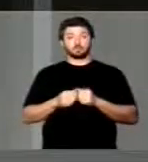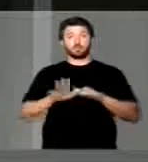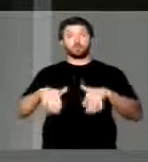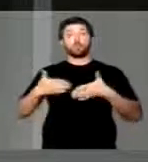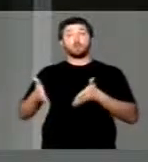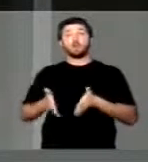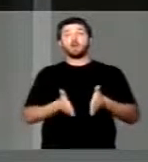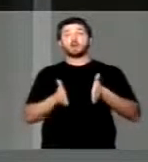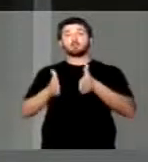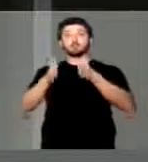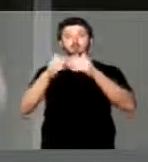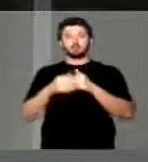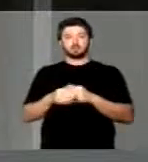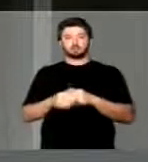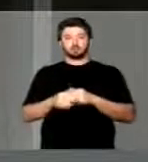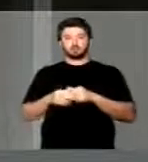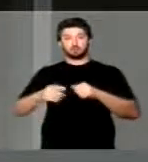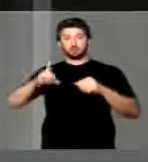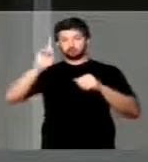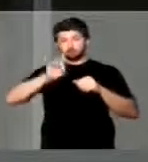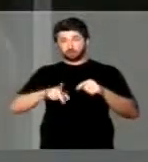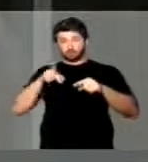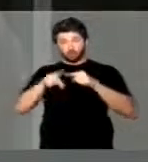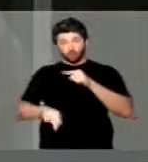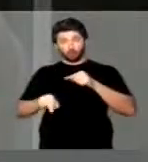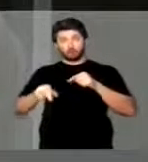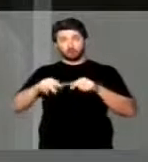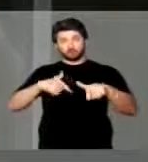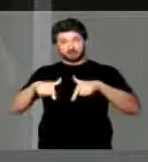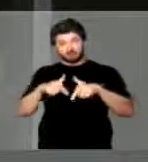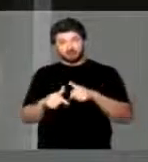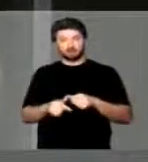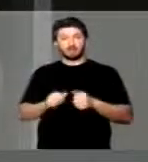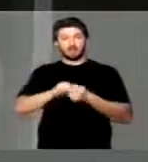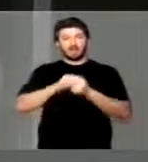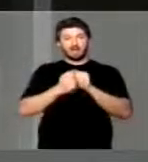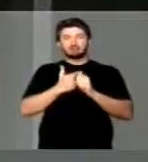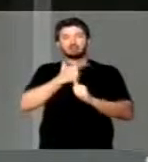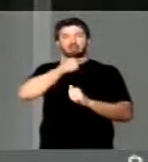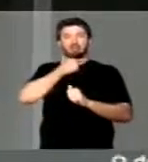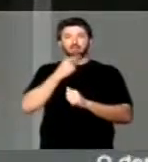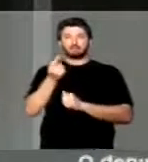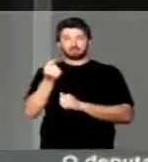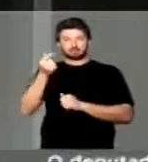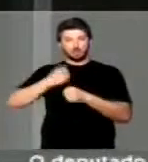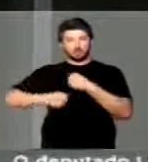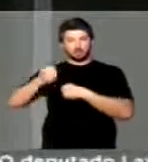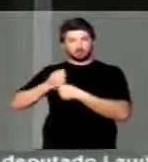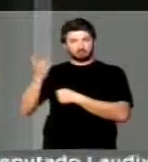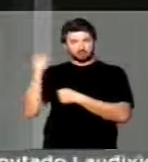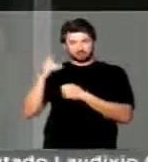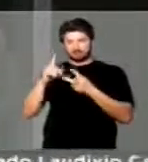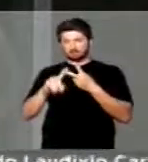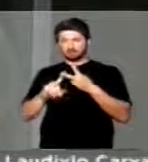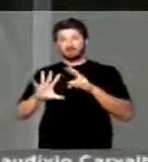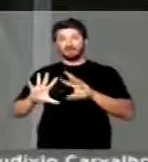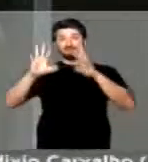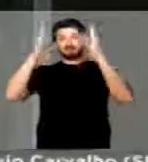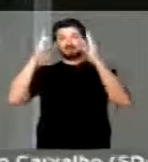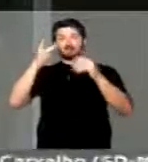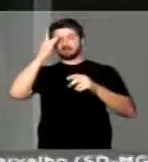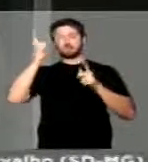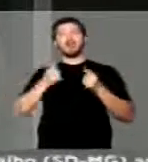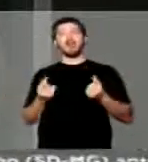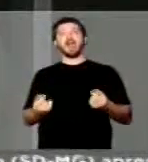do corte direito dos trabalhadores, o ajuste fiscal, a festa dos